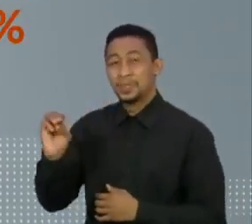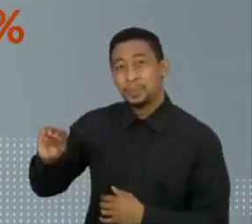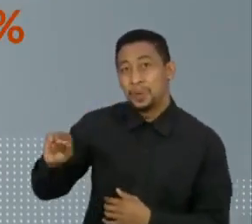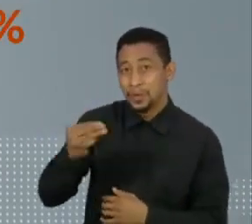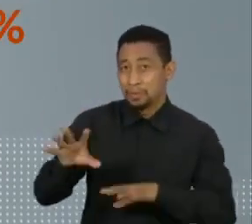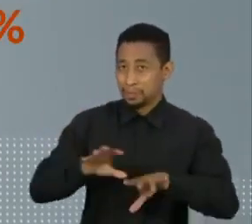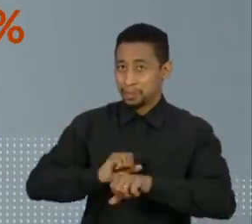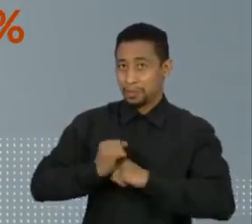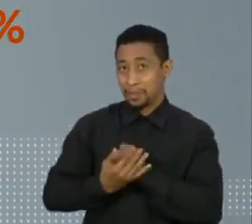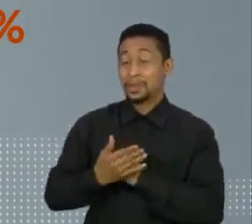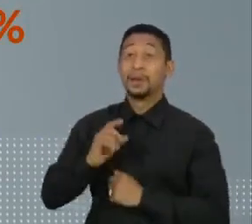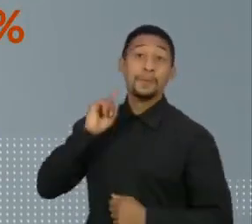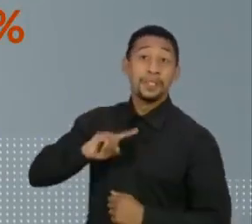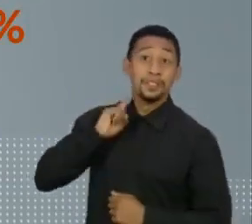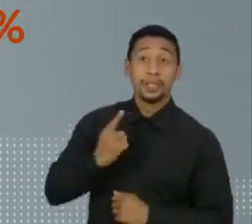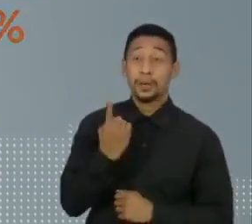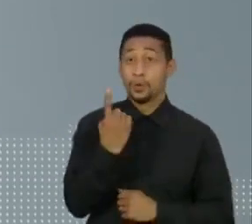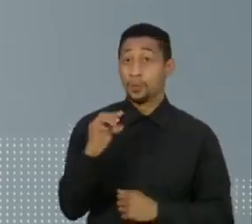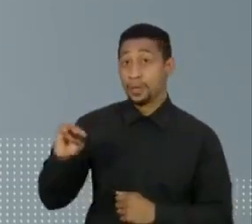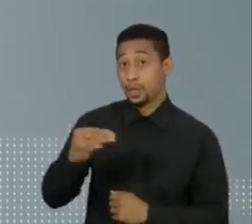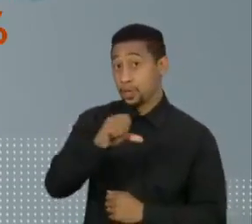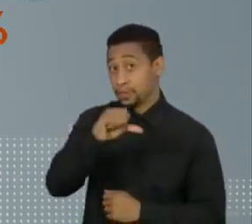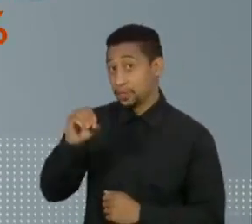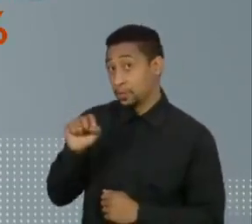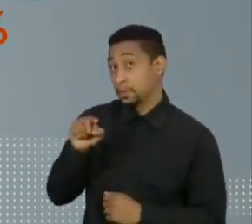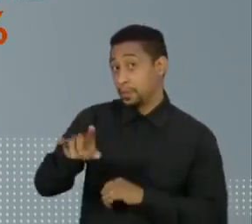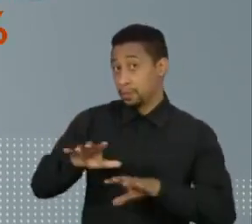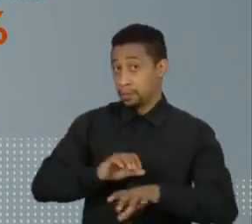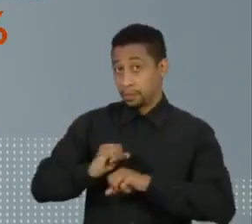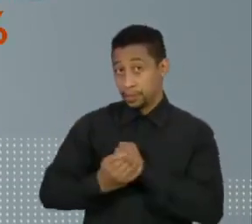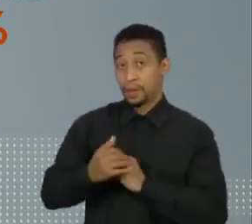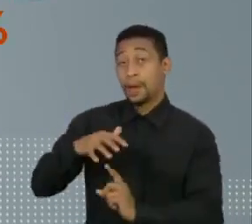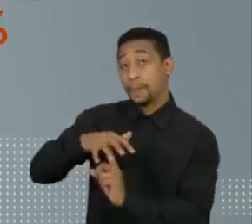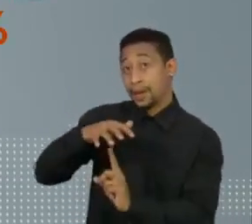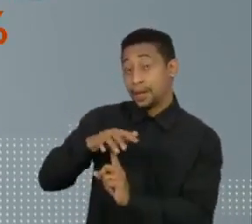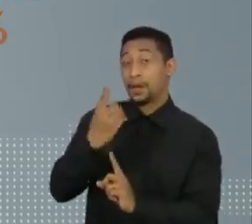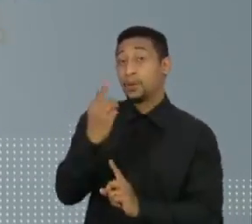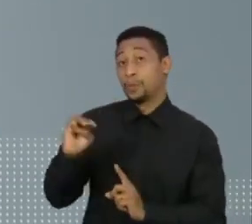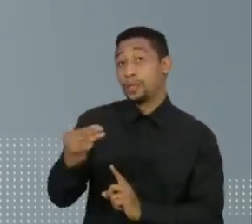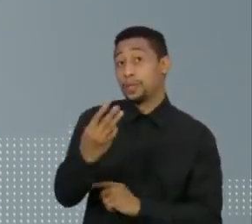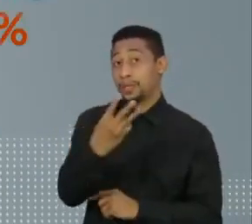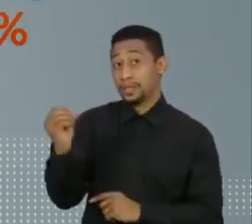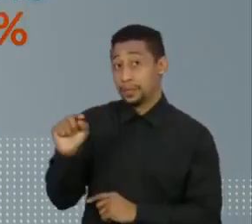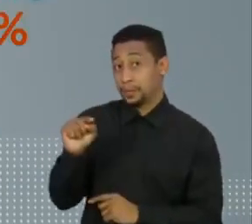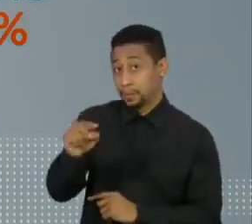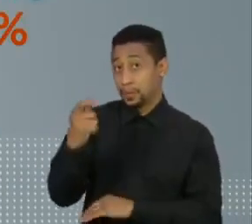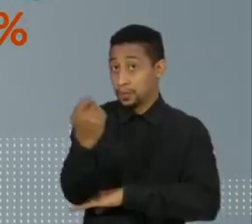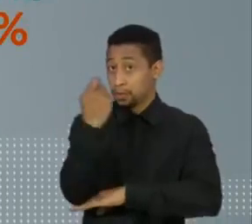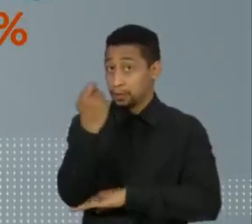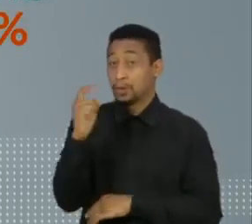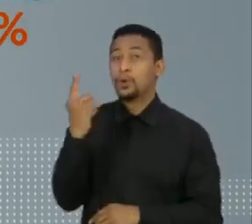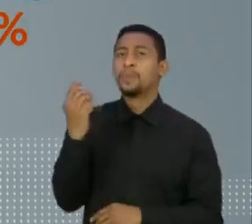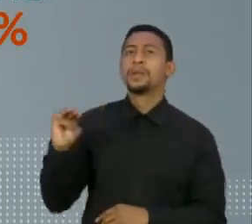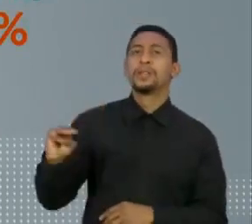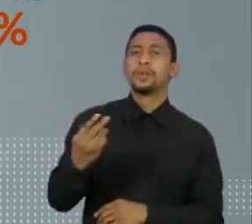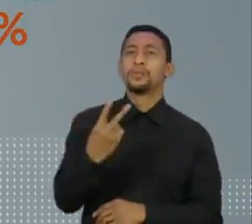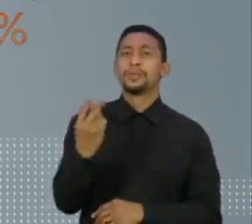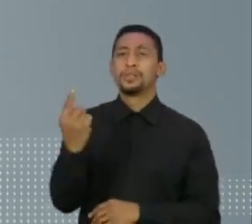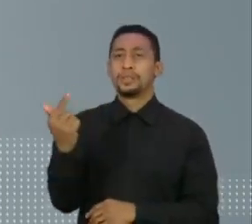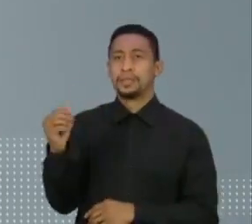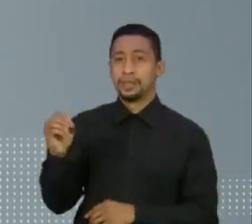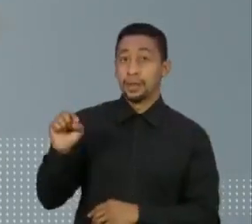seguir com mais de 1 milhão e 900 mil casos. Paraná com mais de 1 milhão e 300 mil. Rio Grande do Sul com 1 milhão e 270